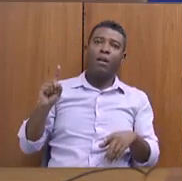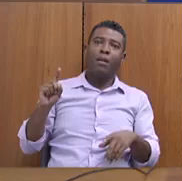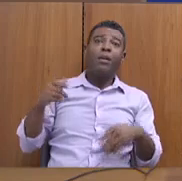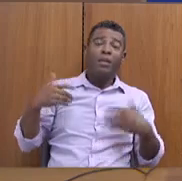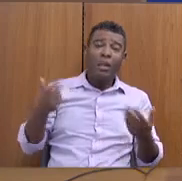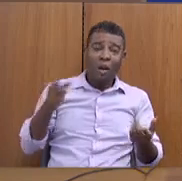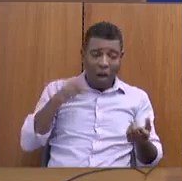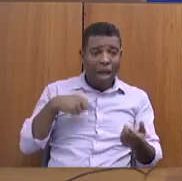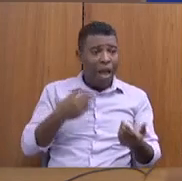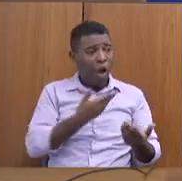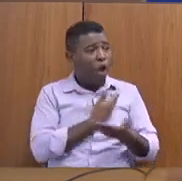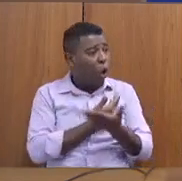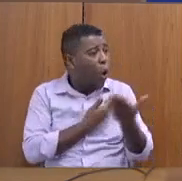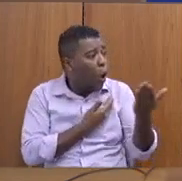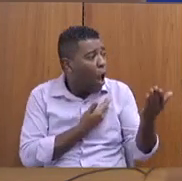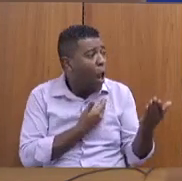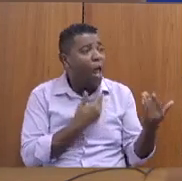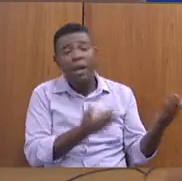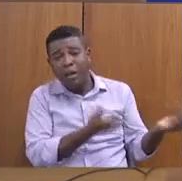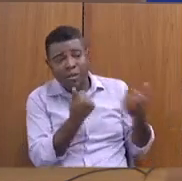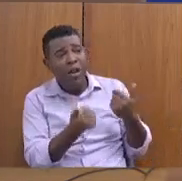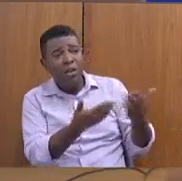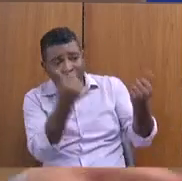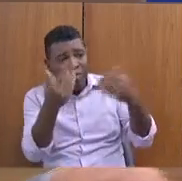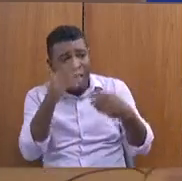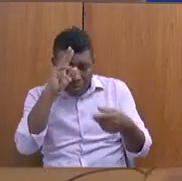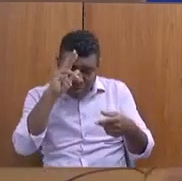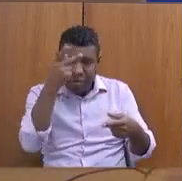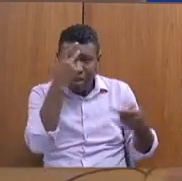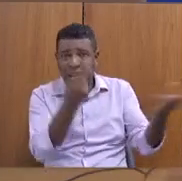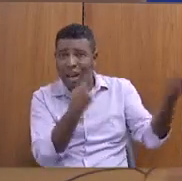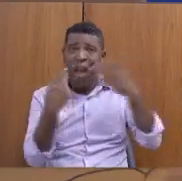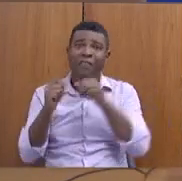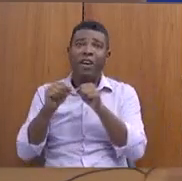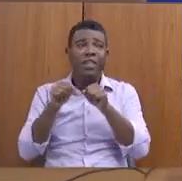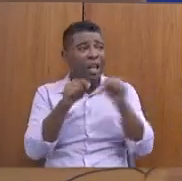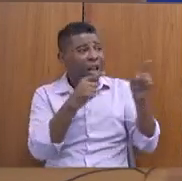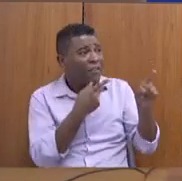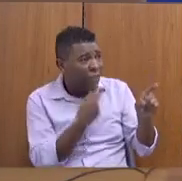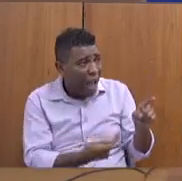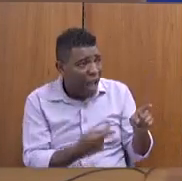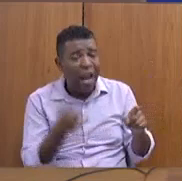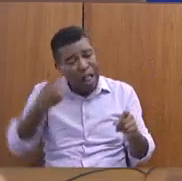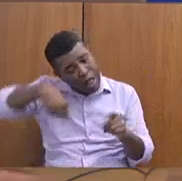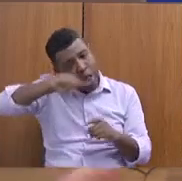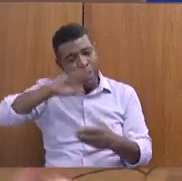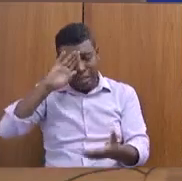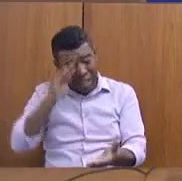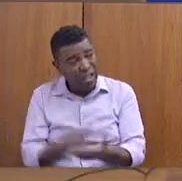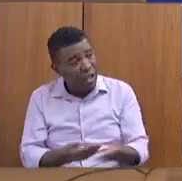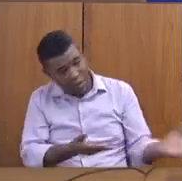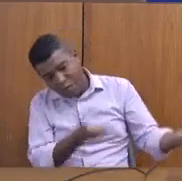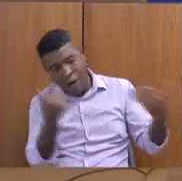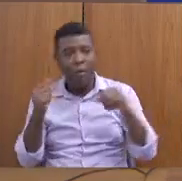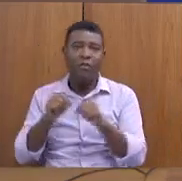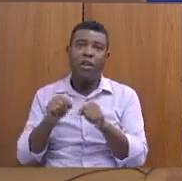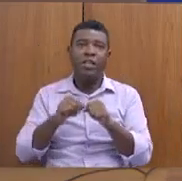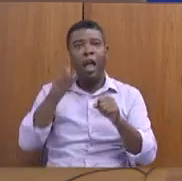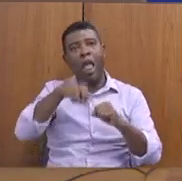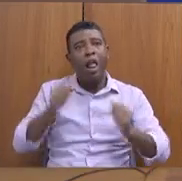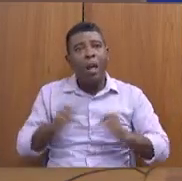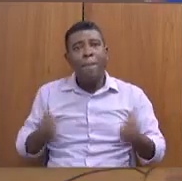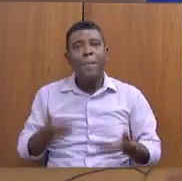os meus colegas, convencer o Estado de praticar o que eles falam, de praticar o que nós acreditamos, que é promover o